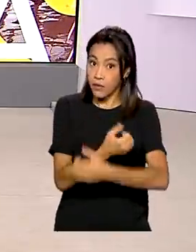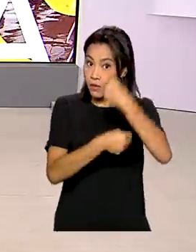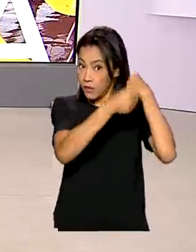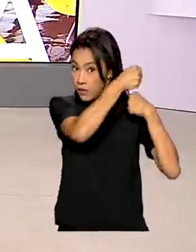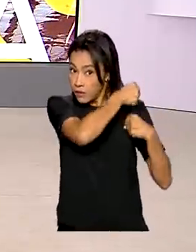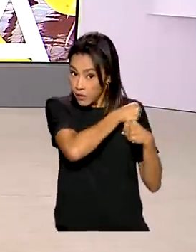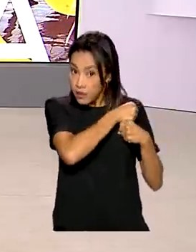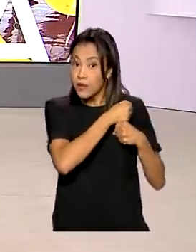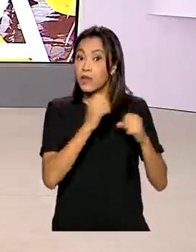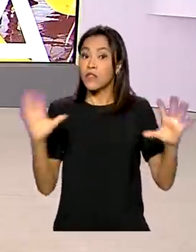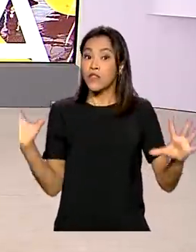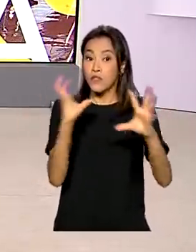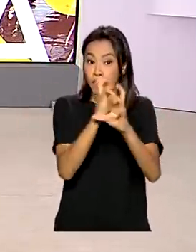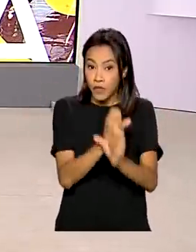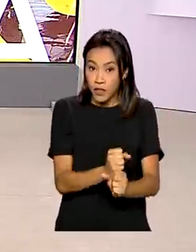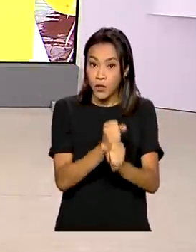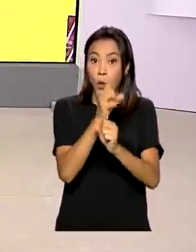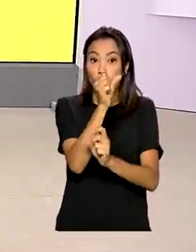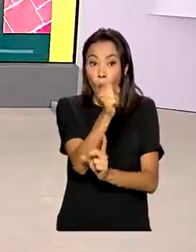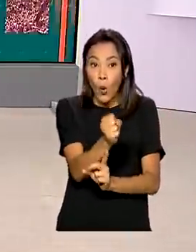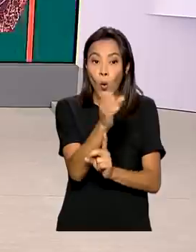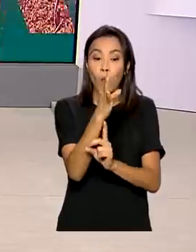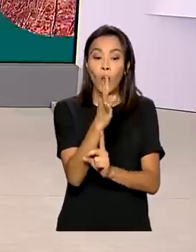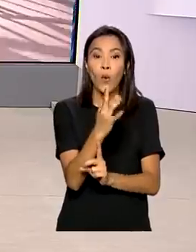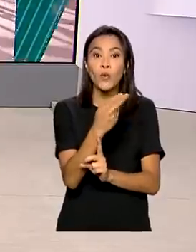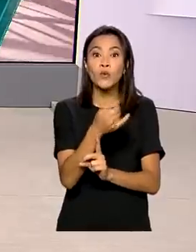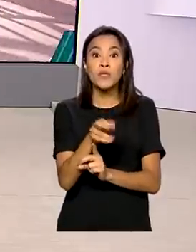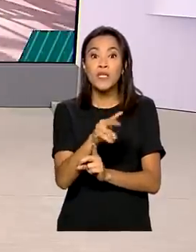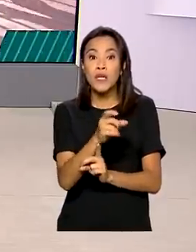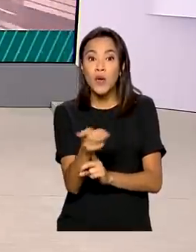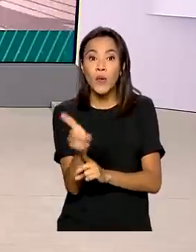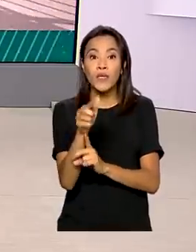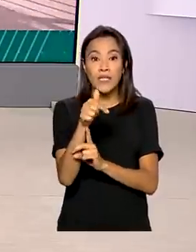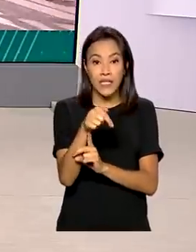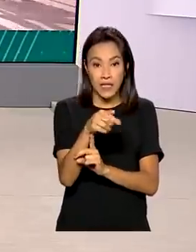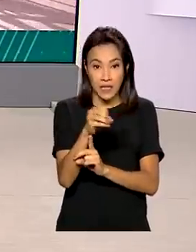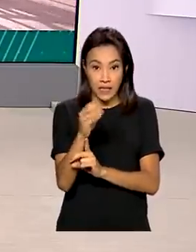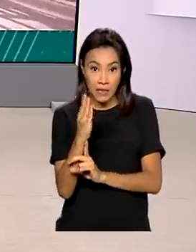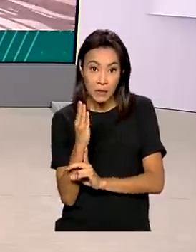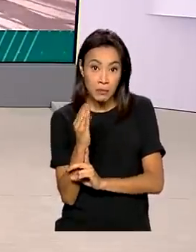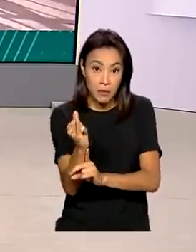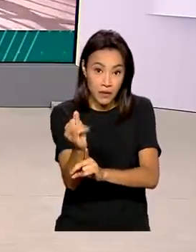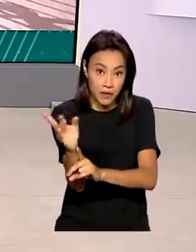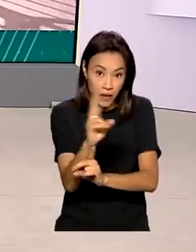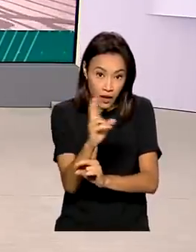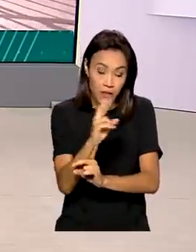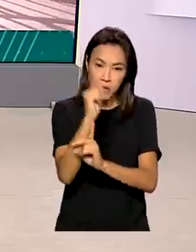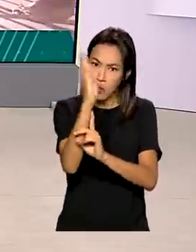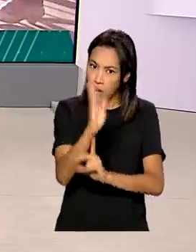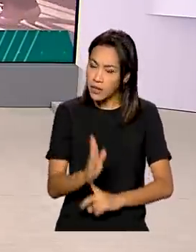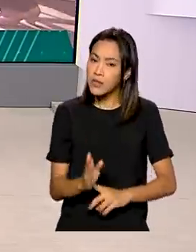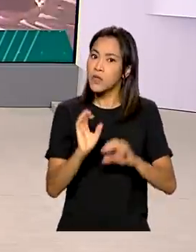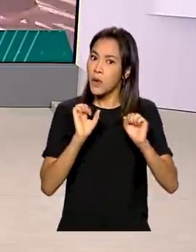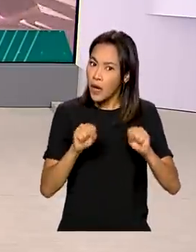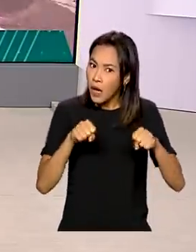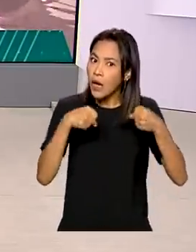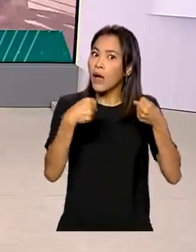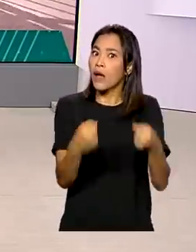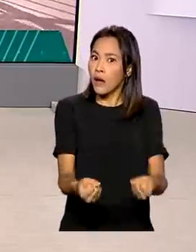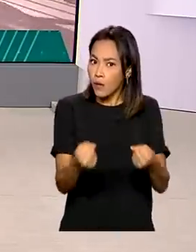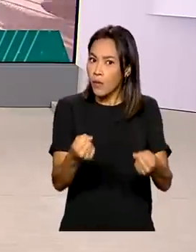o ano em 8,7 trilhões de reais. Os dados mostram que o Brasil recuperou o nível da atividade